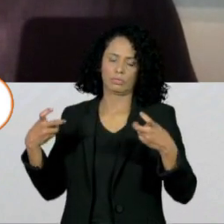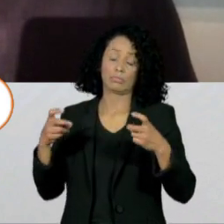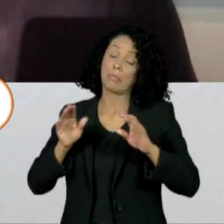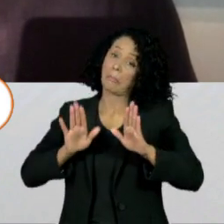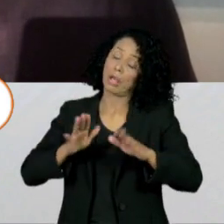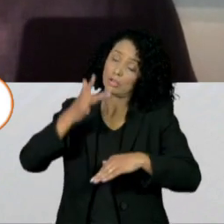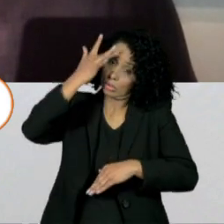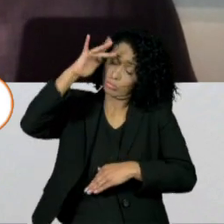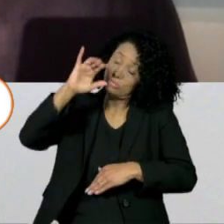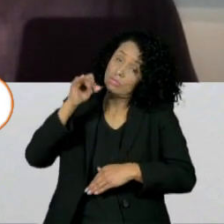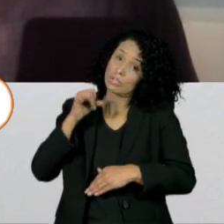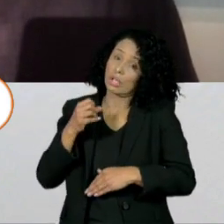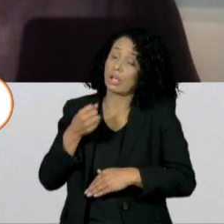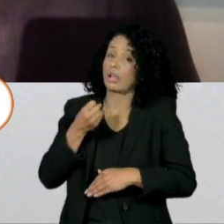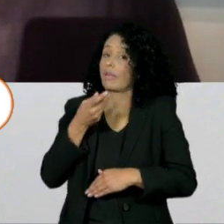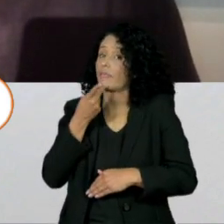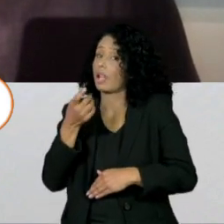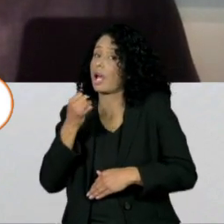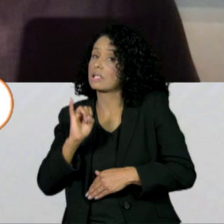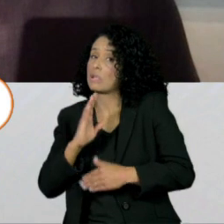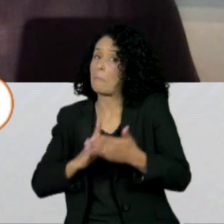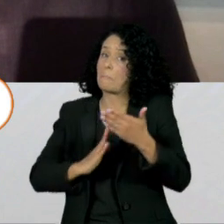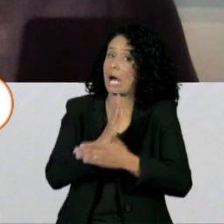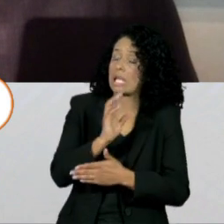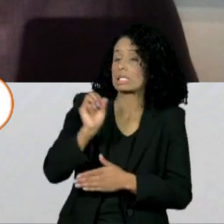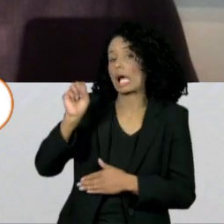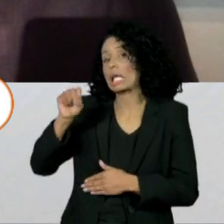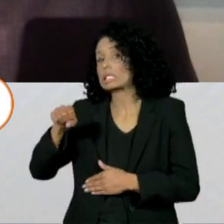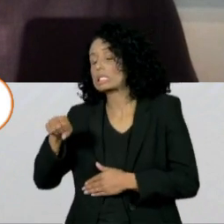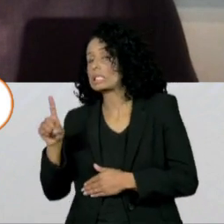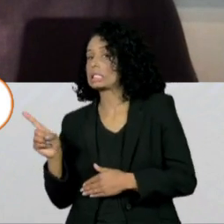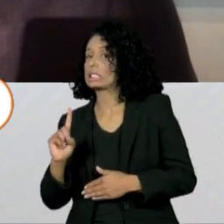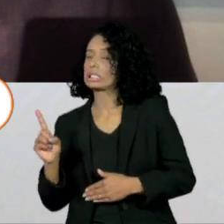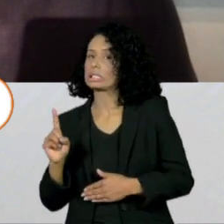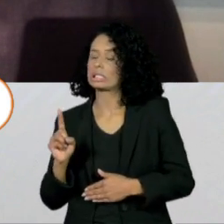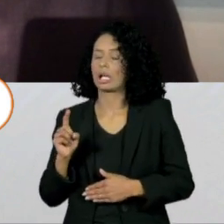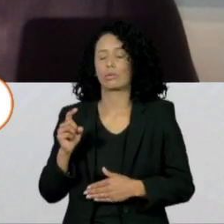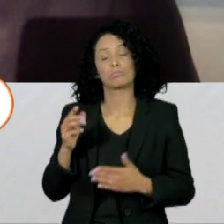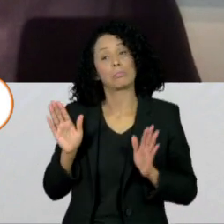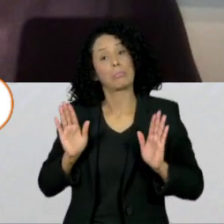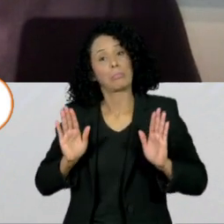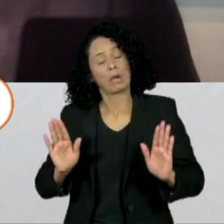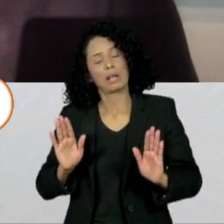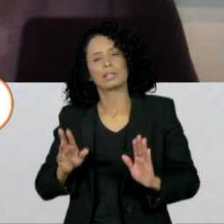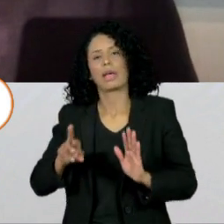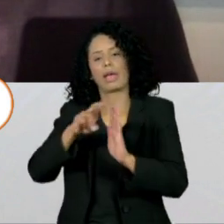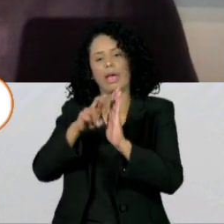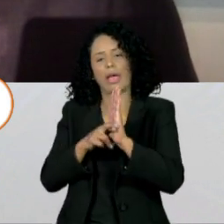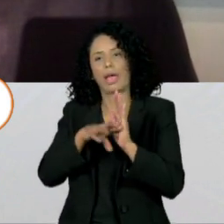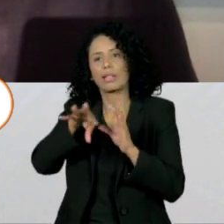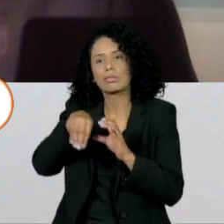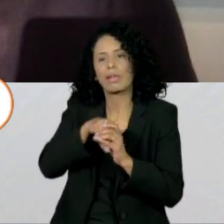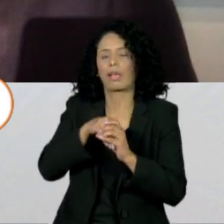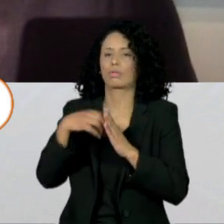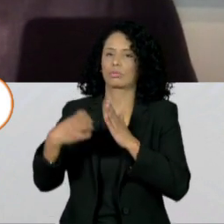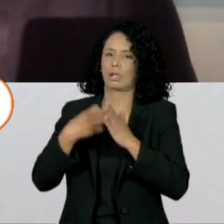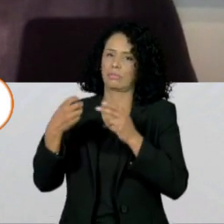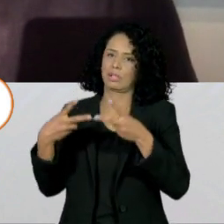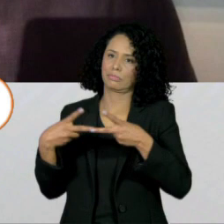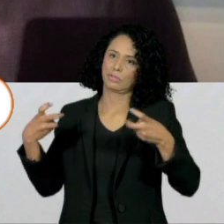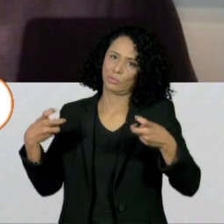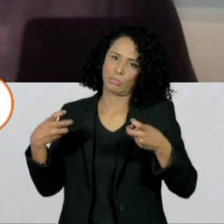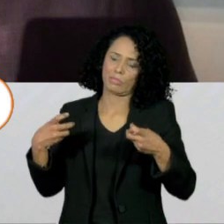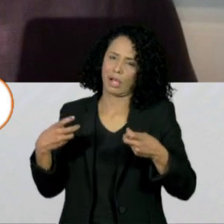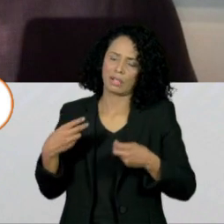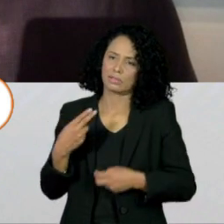passar ou não vai passar, porque é um procedimento interno da empresa que a gente não sabe direito quais são os